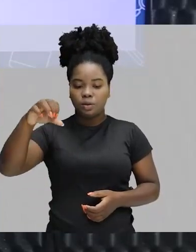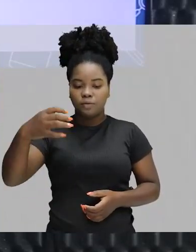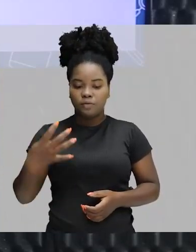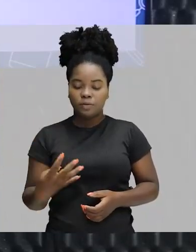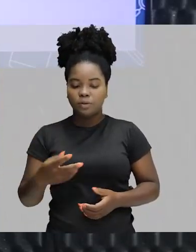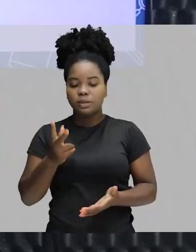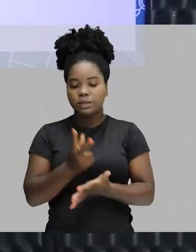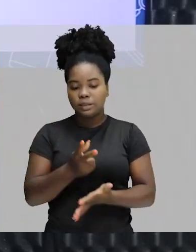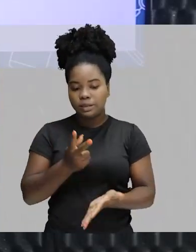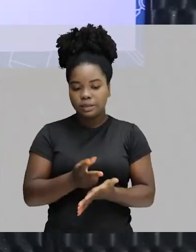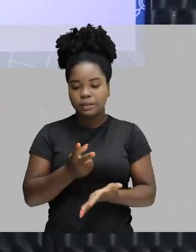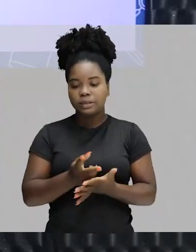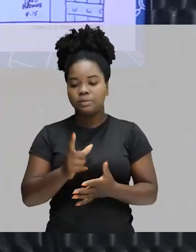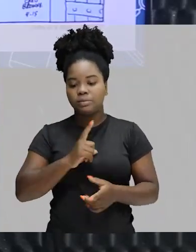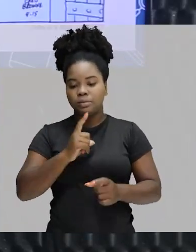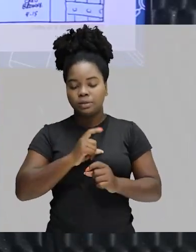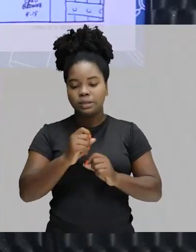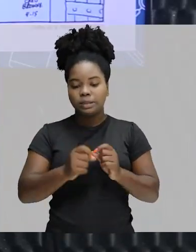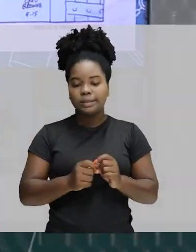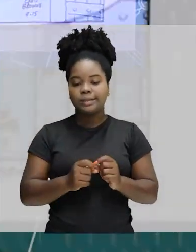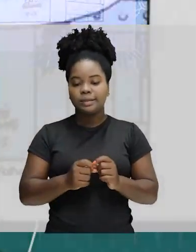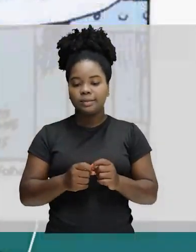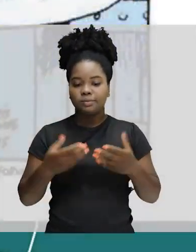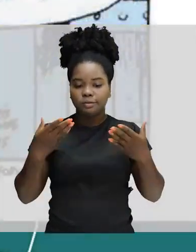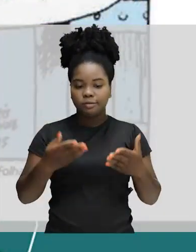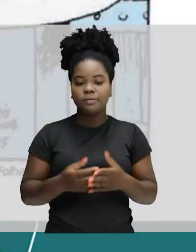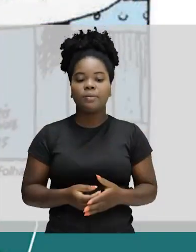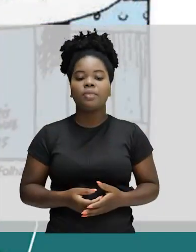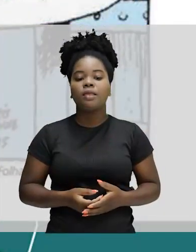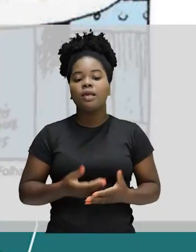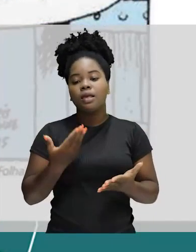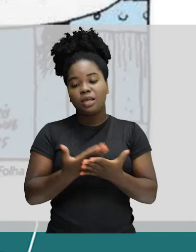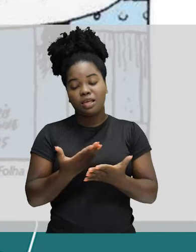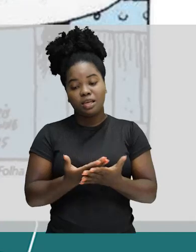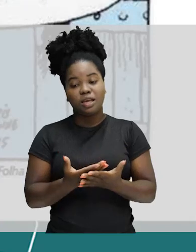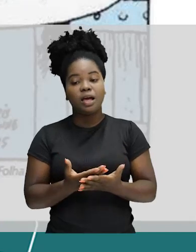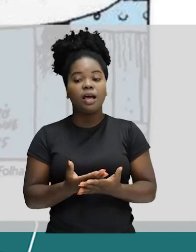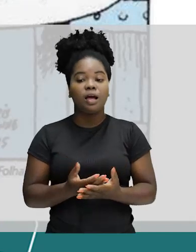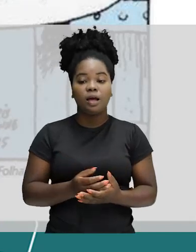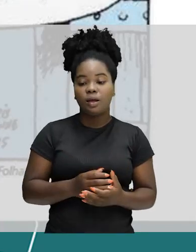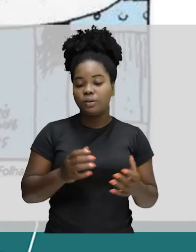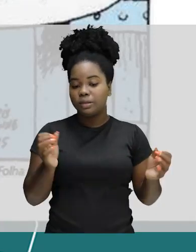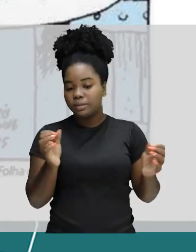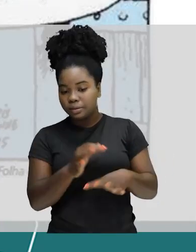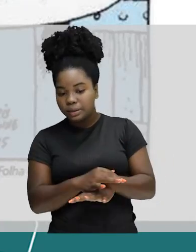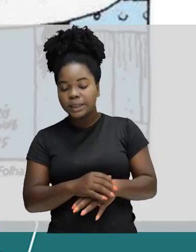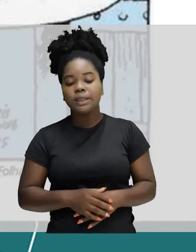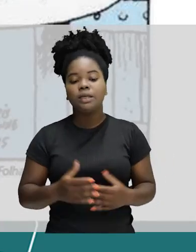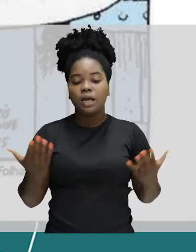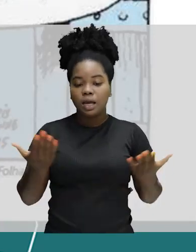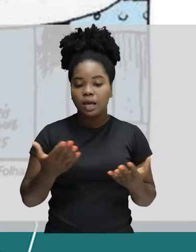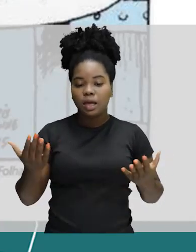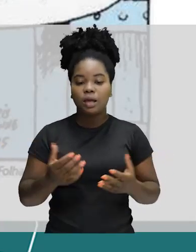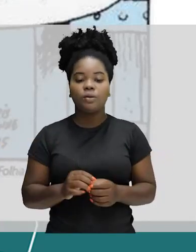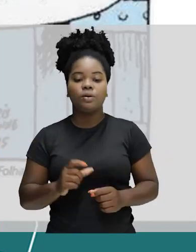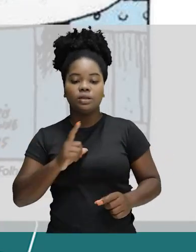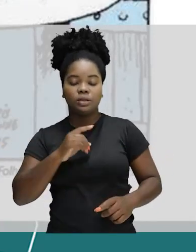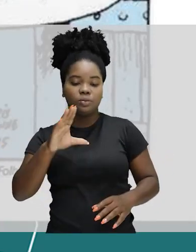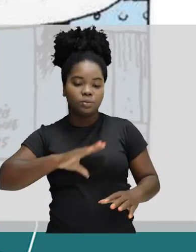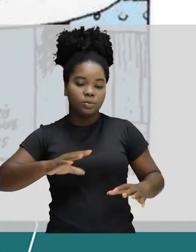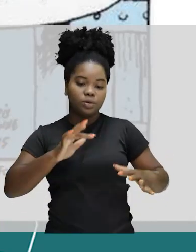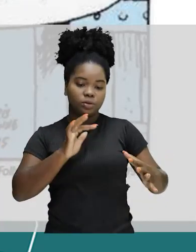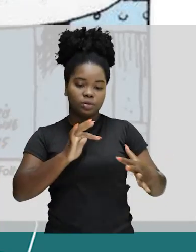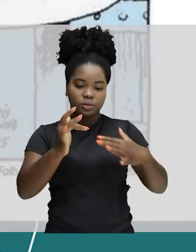grafados por extenso. E a nossa aula está quase chegando ao fim. Vamos fazer aqui o nosso momento português nas redes. Se vocês quiserem